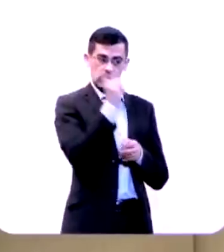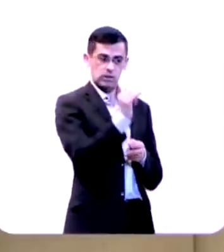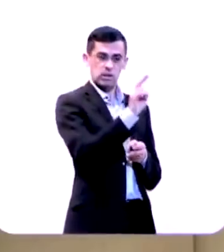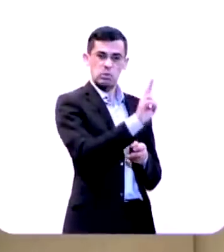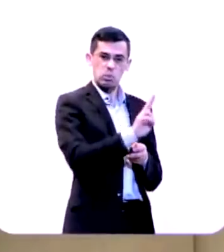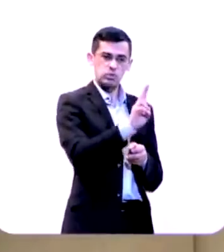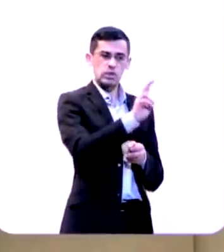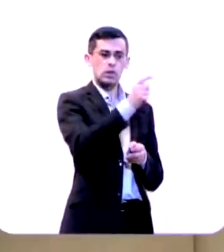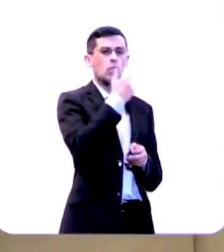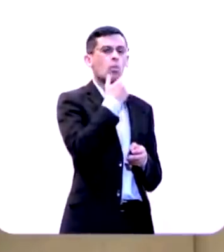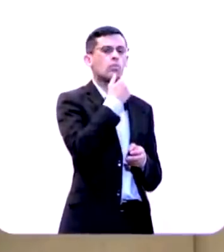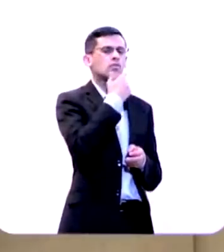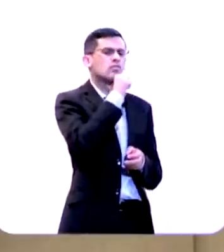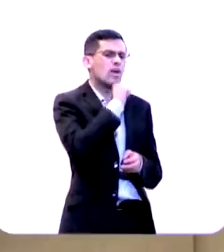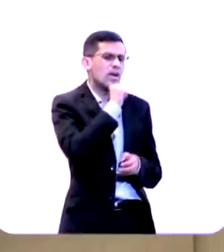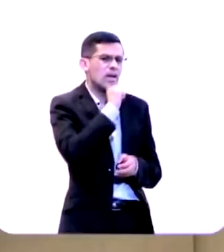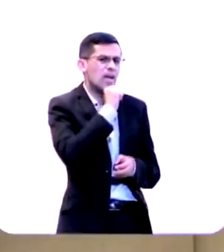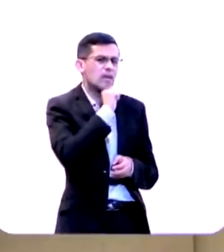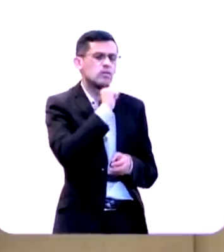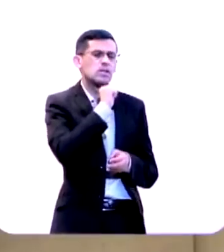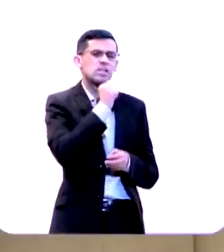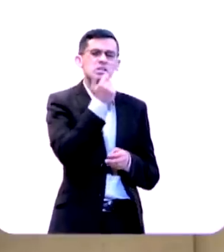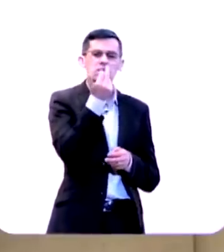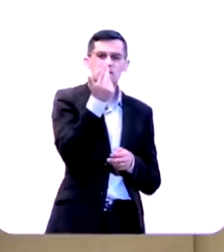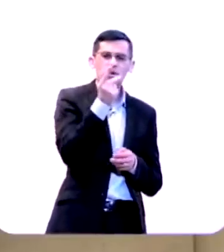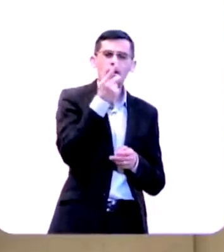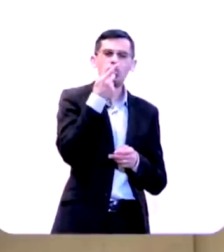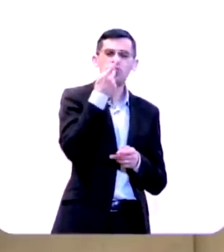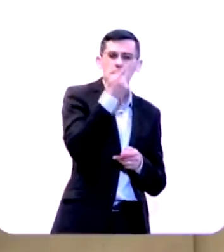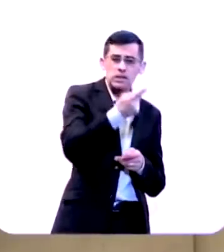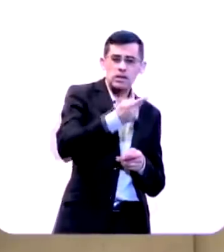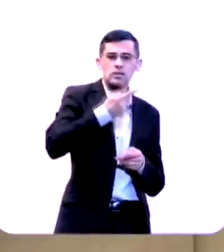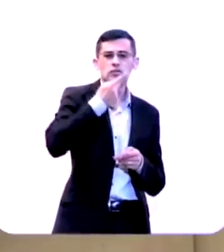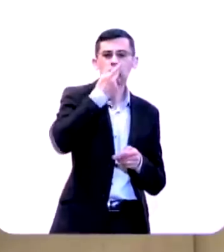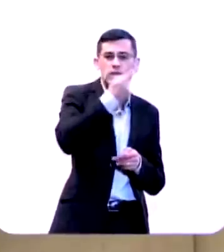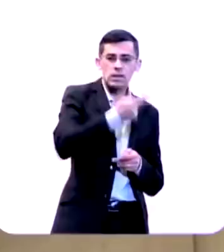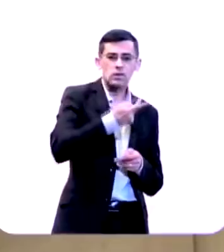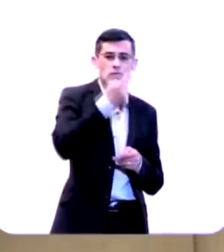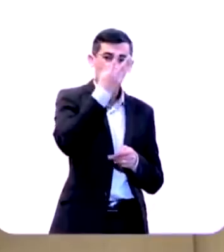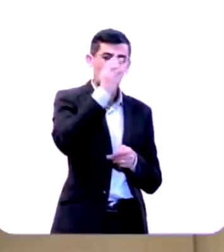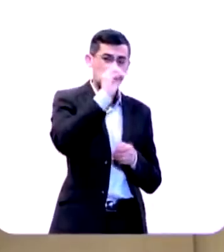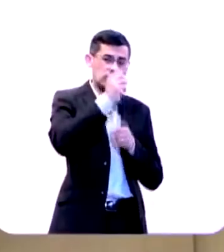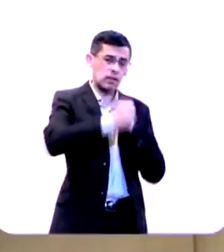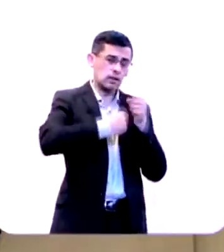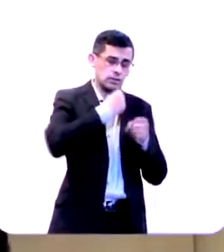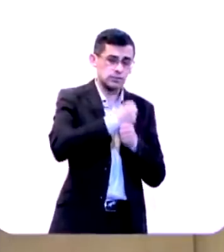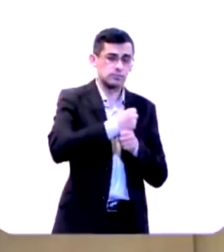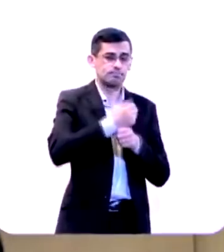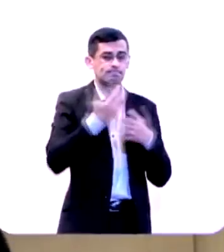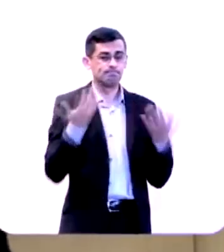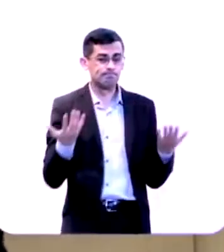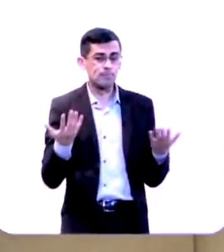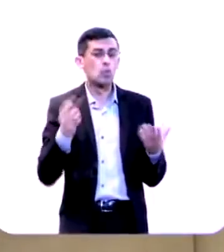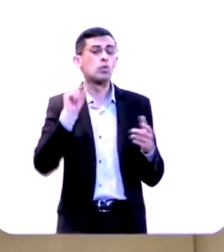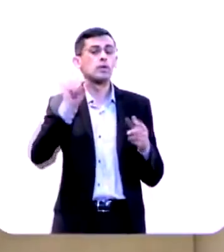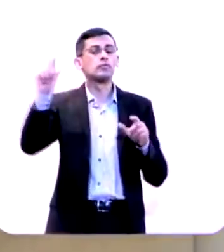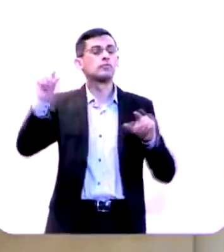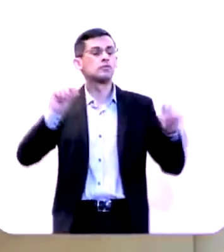desse velho profeta as mesmas palavras ditas por ele 40 anos